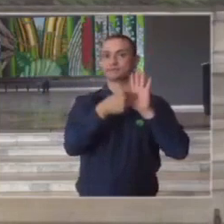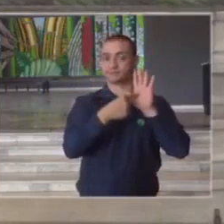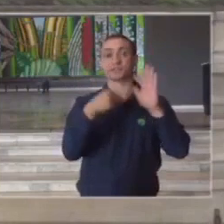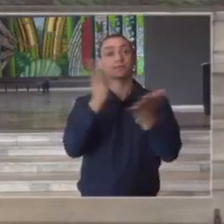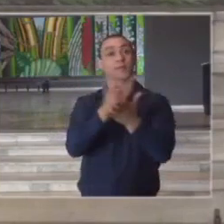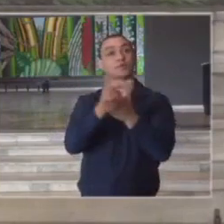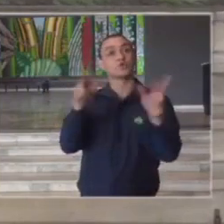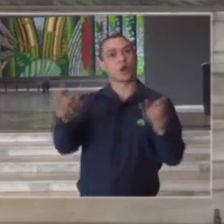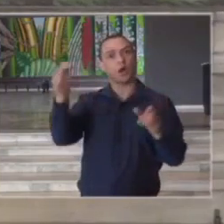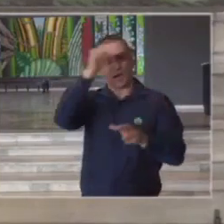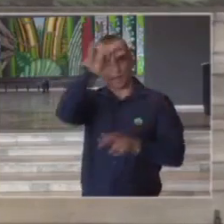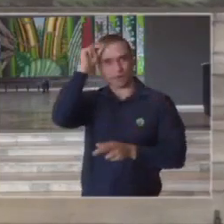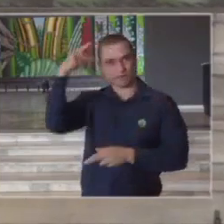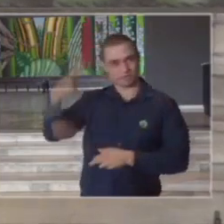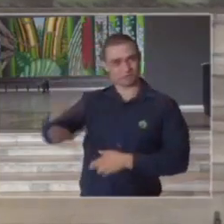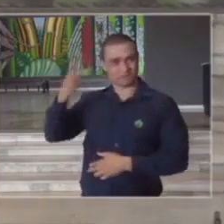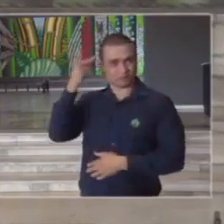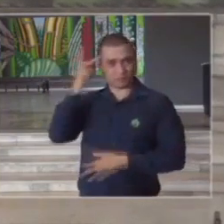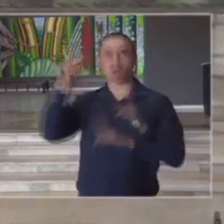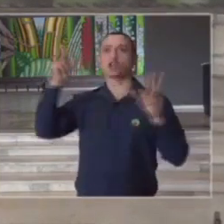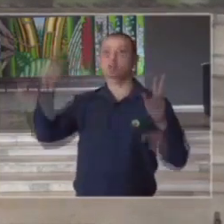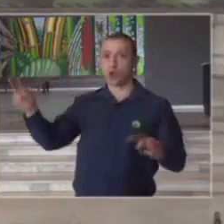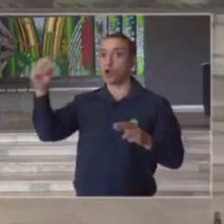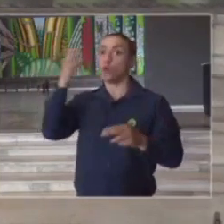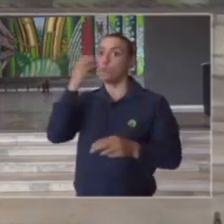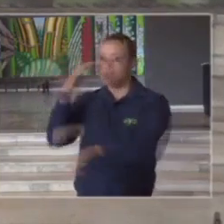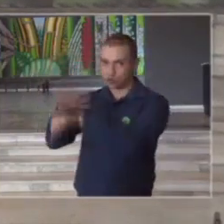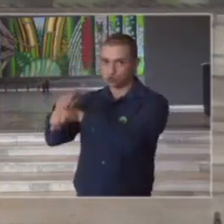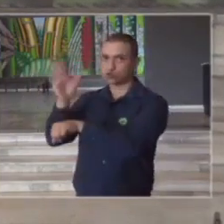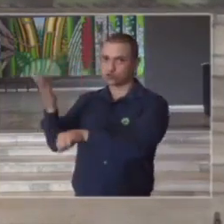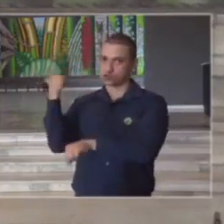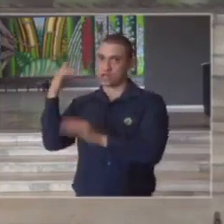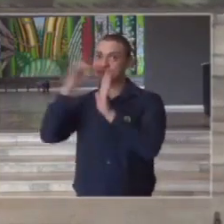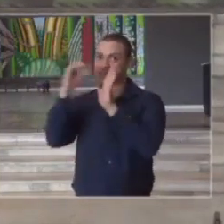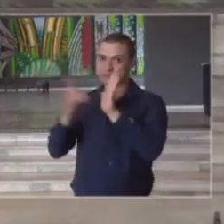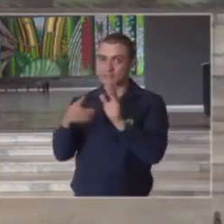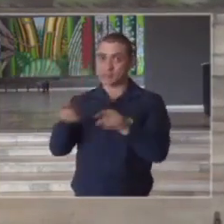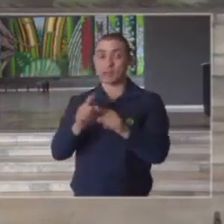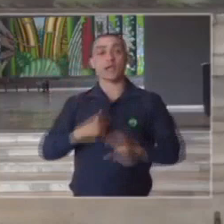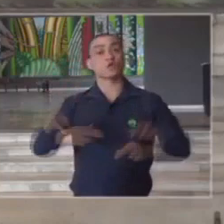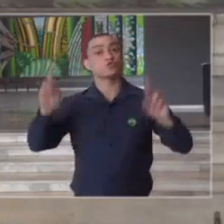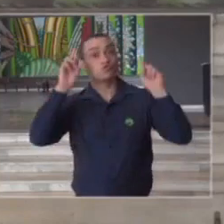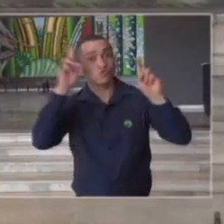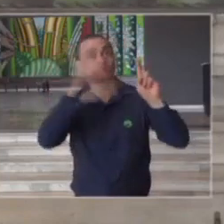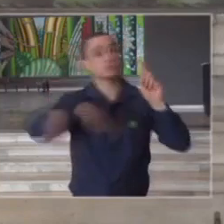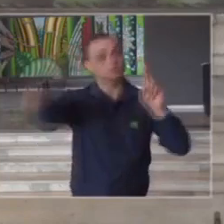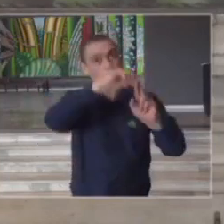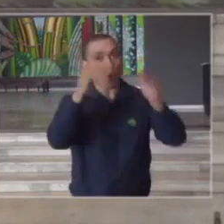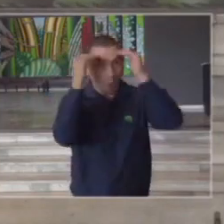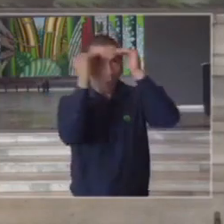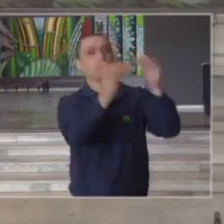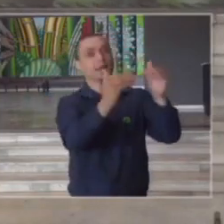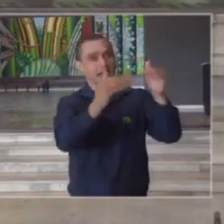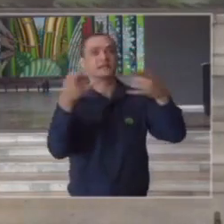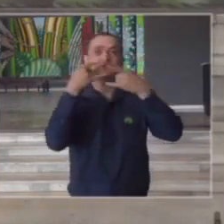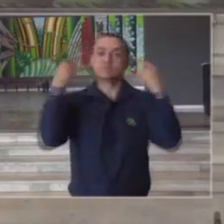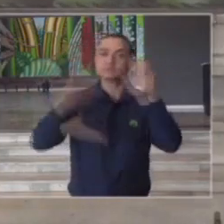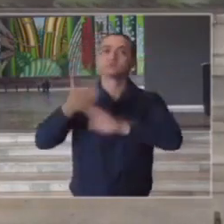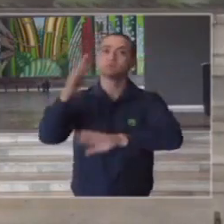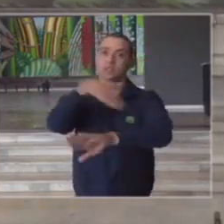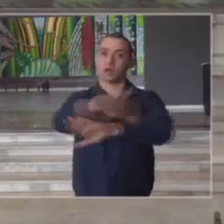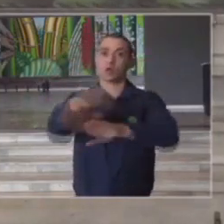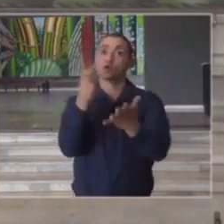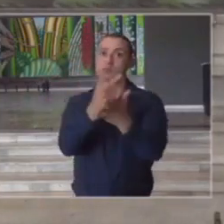mesma orientação aqui da prefeitura de São Paulo com o prefeito Bruno Covas e nós esperamos que as pessoas sigam esta recomendação conforme